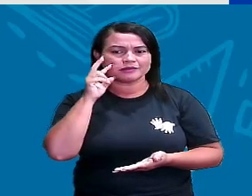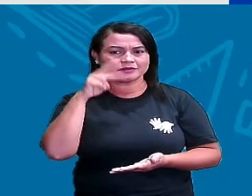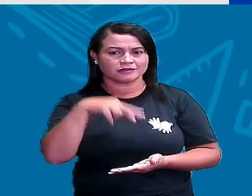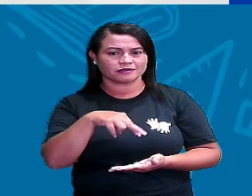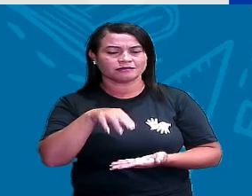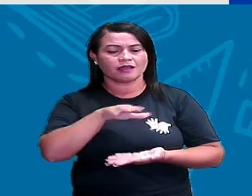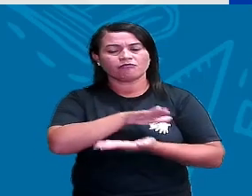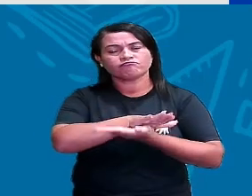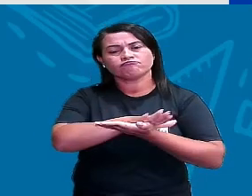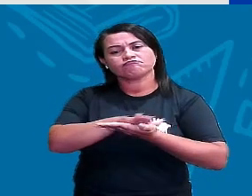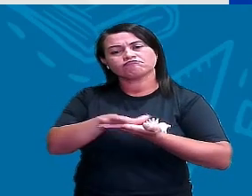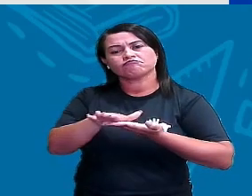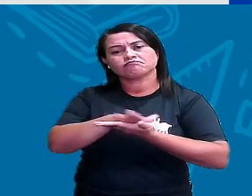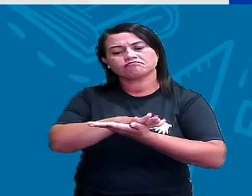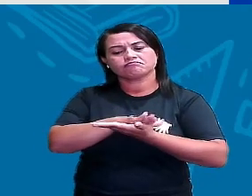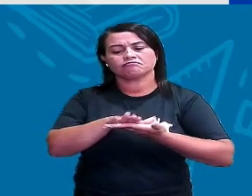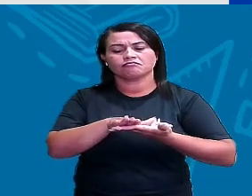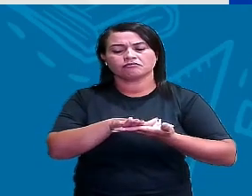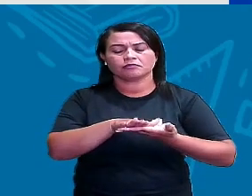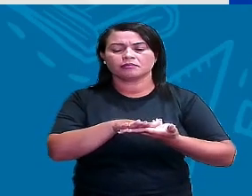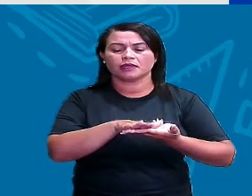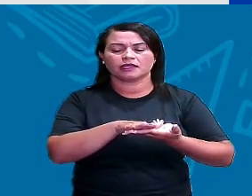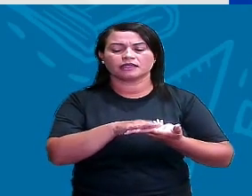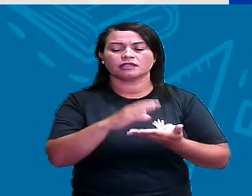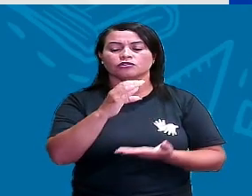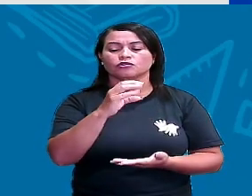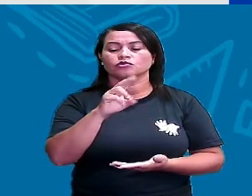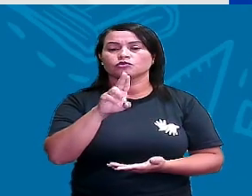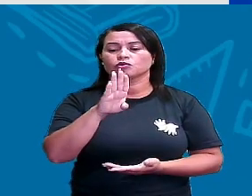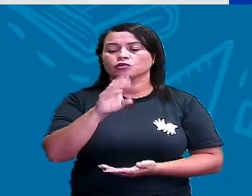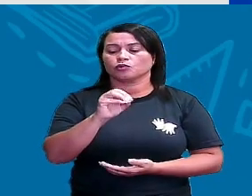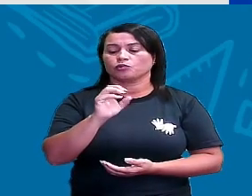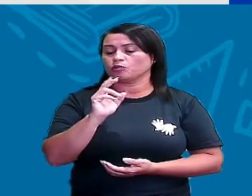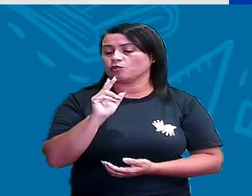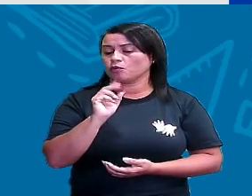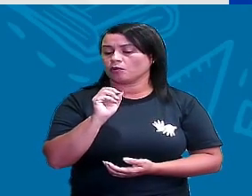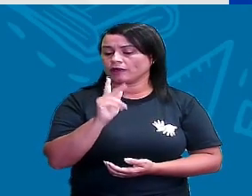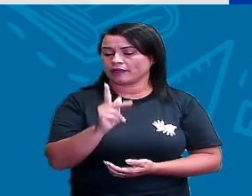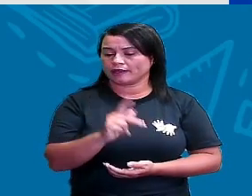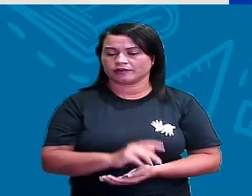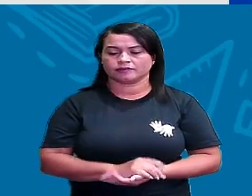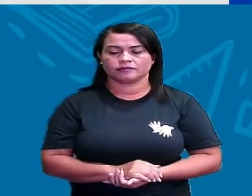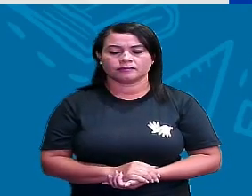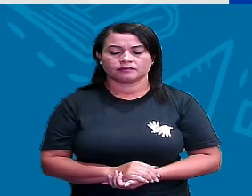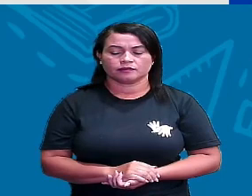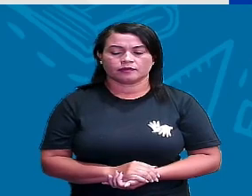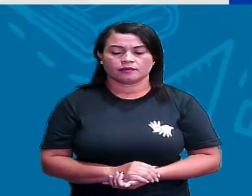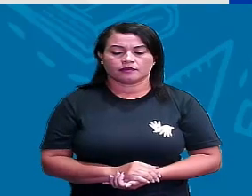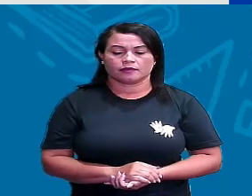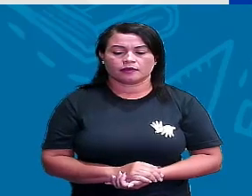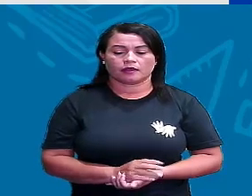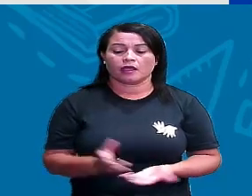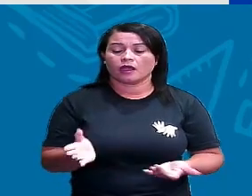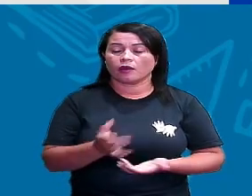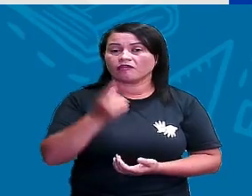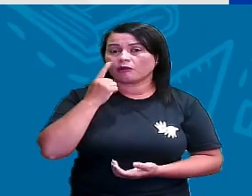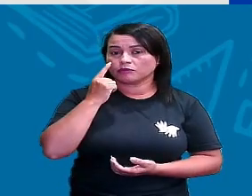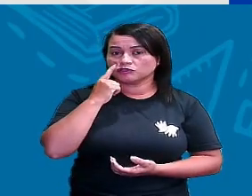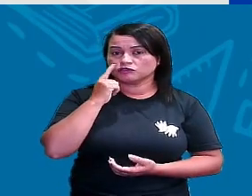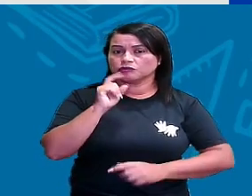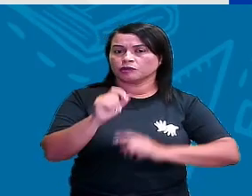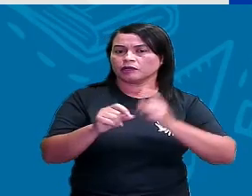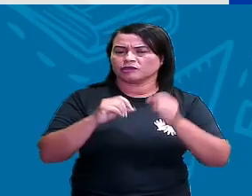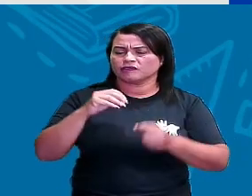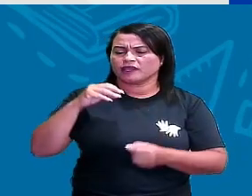as partes planas do cubo, ok? Que formam o cubo. Então, vamos ver agora, pra gente